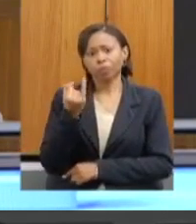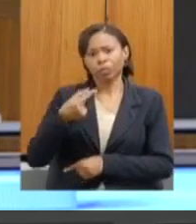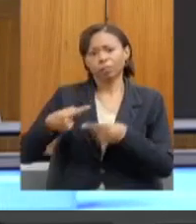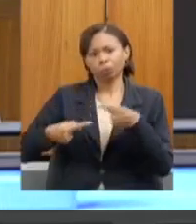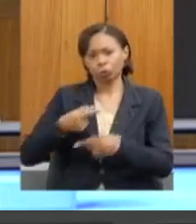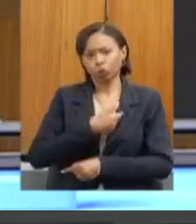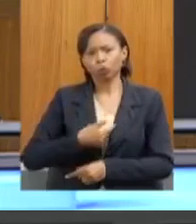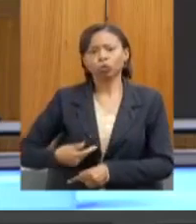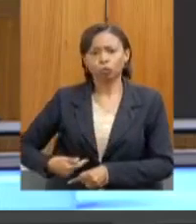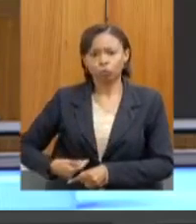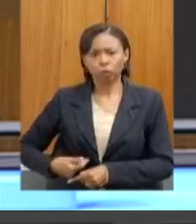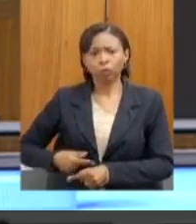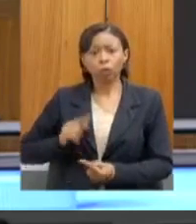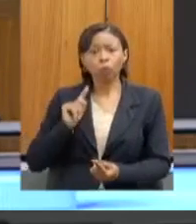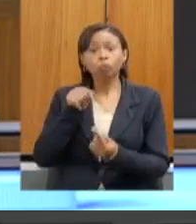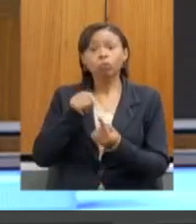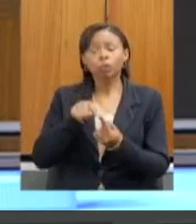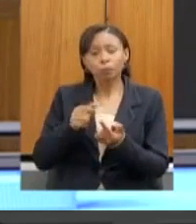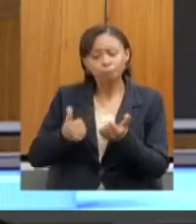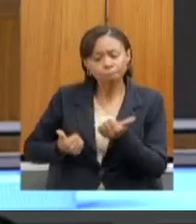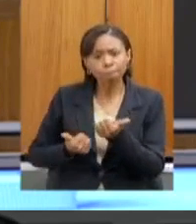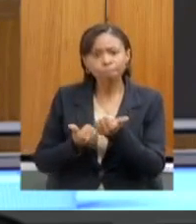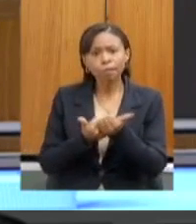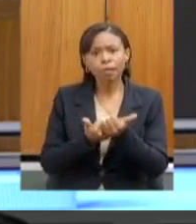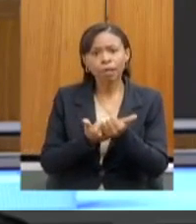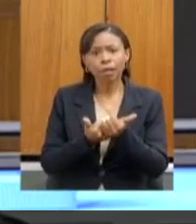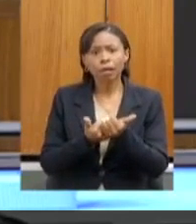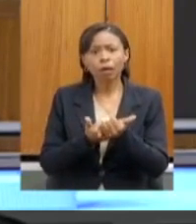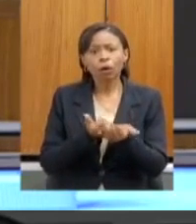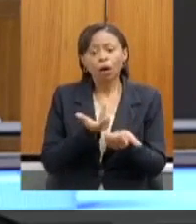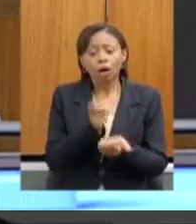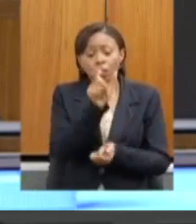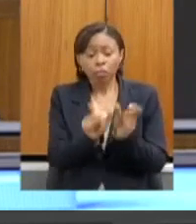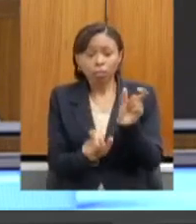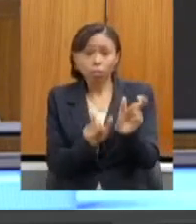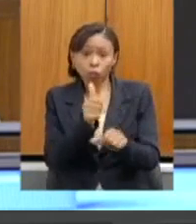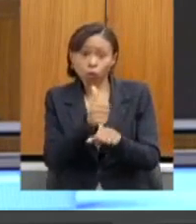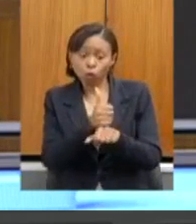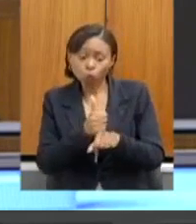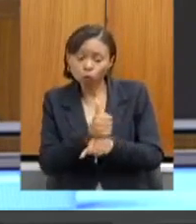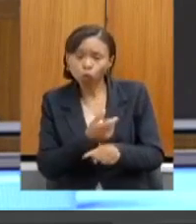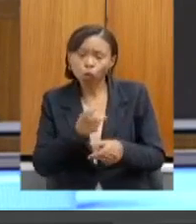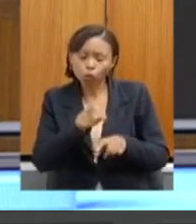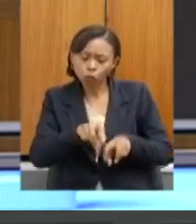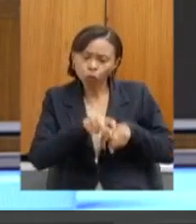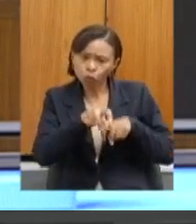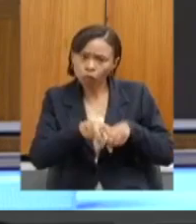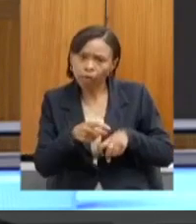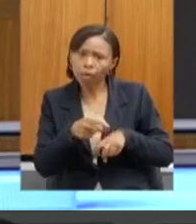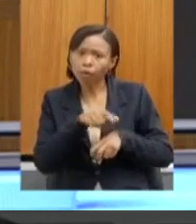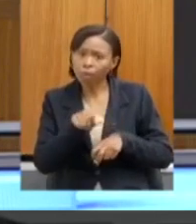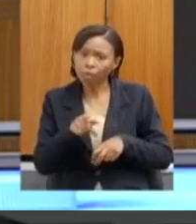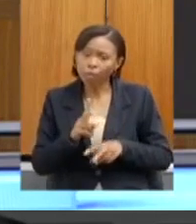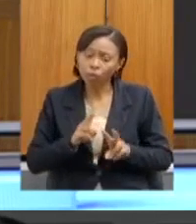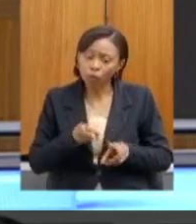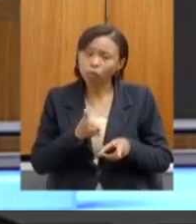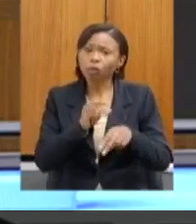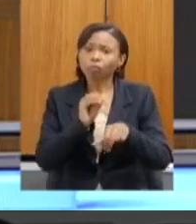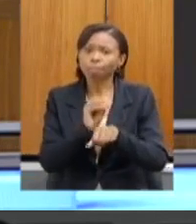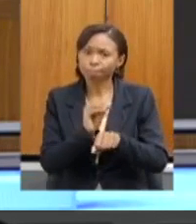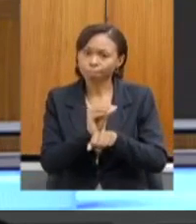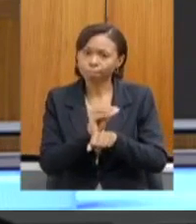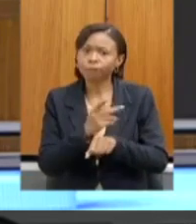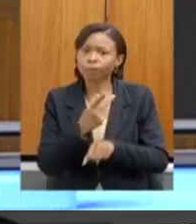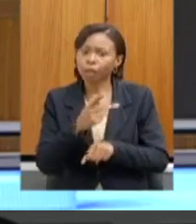possamos apoiar os produtores rurais na conservação das nascentes e suas propriedades. Então, no ano passado,